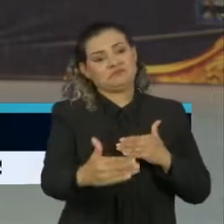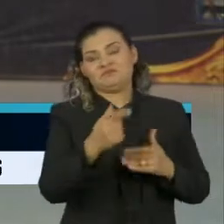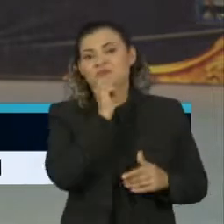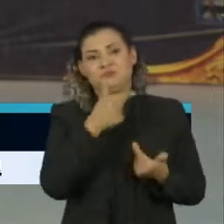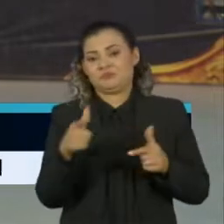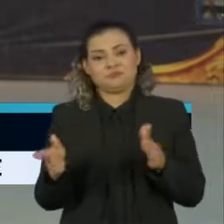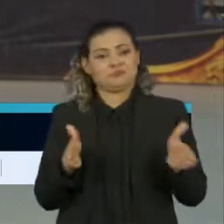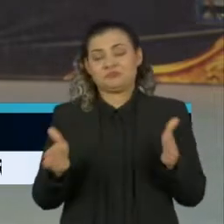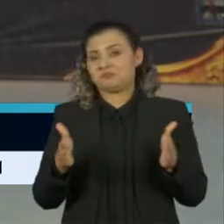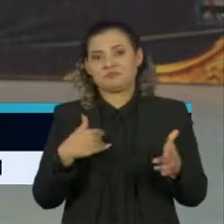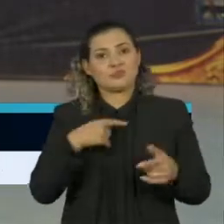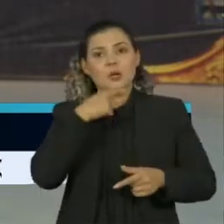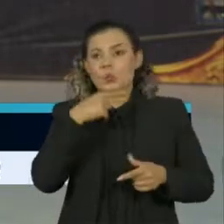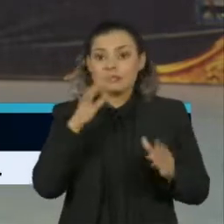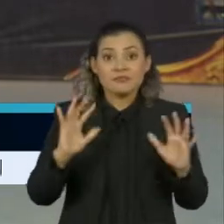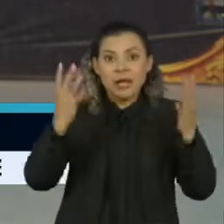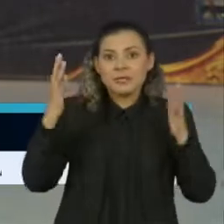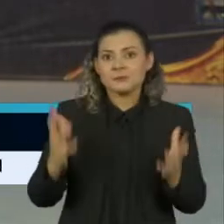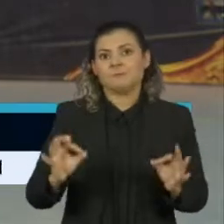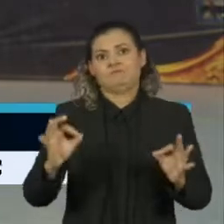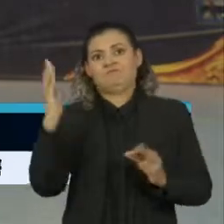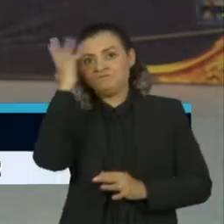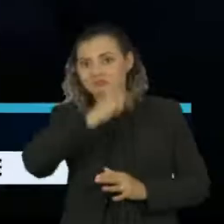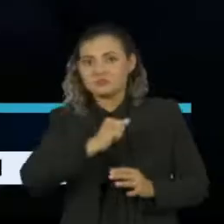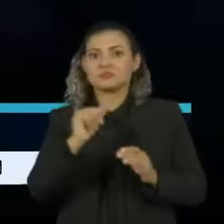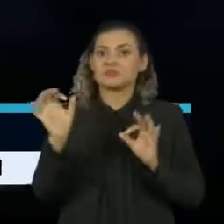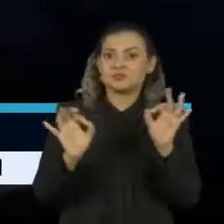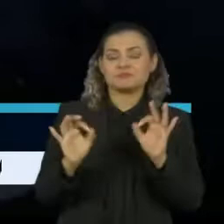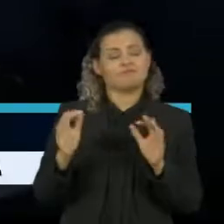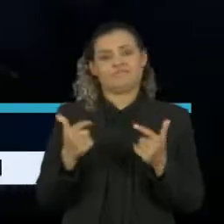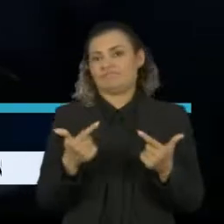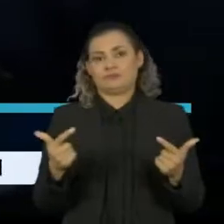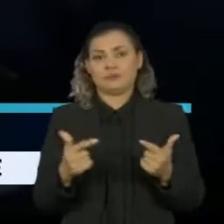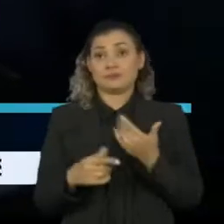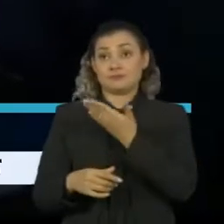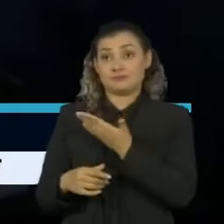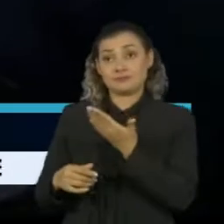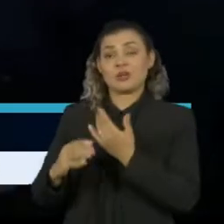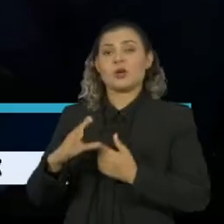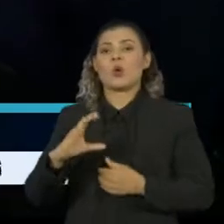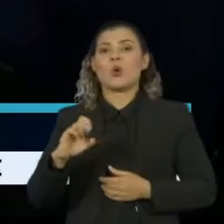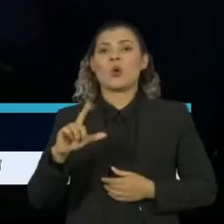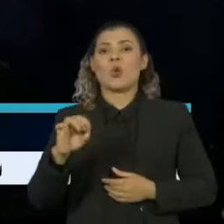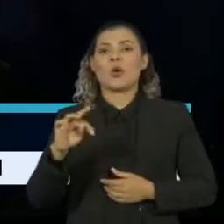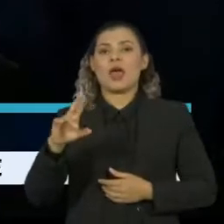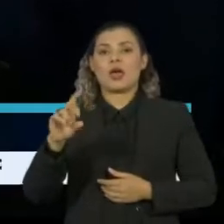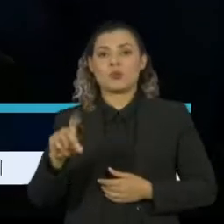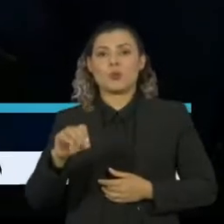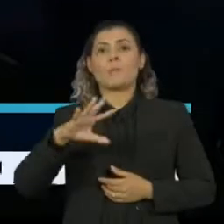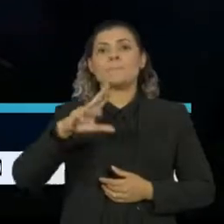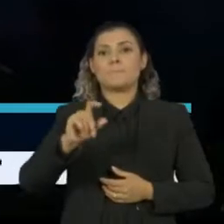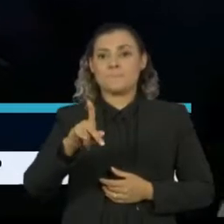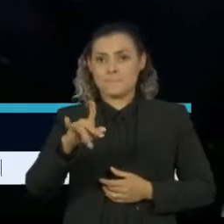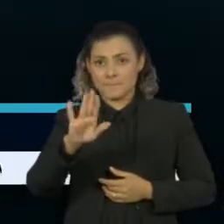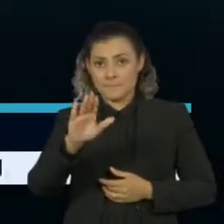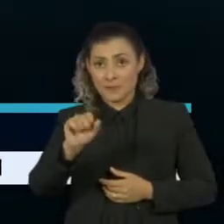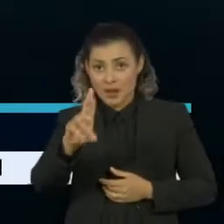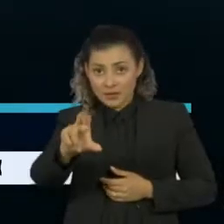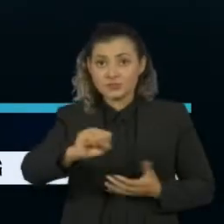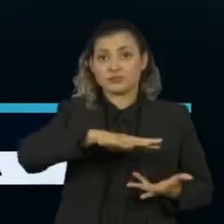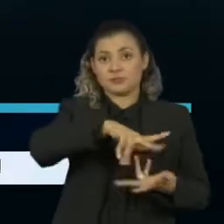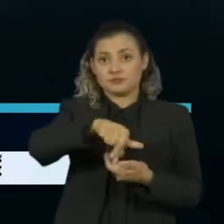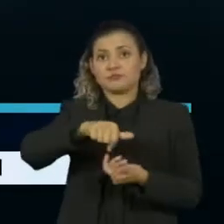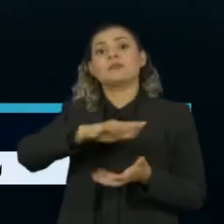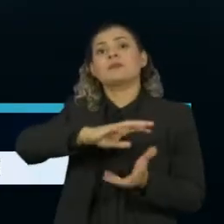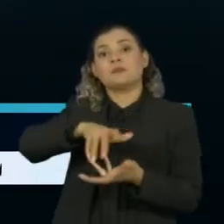tempo hábil de fazer um espetáculo bonito, grandioso. O carnavalesco da Colorado do Brás, André Machado, também cria de casa as